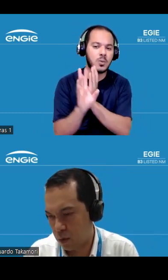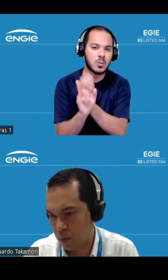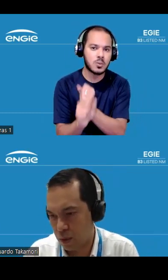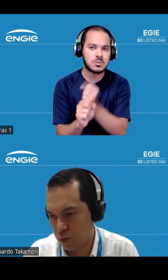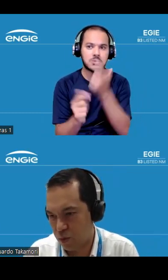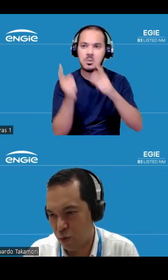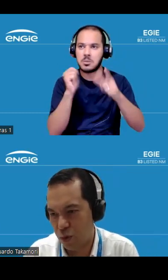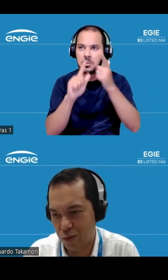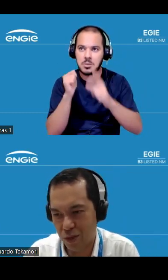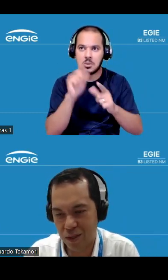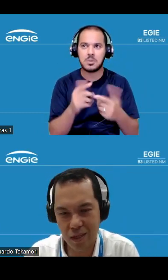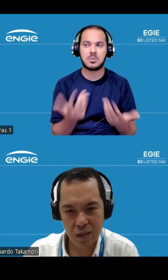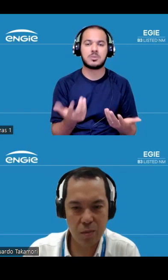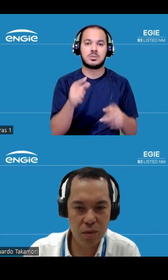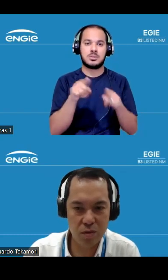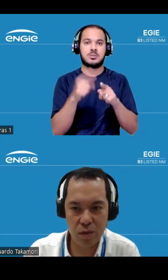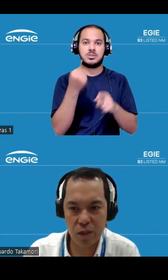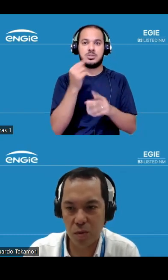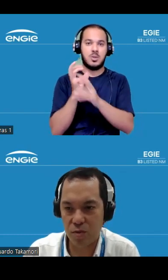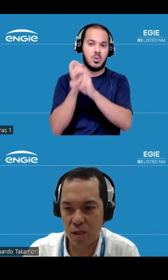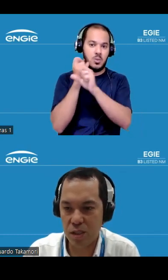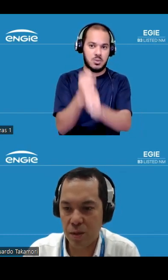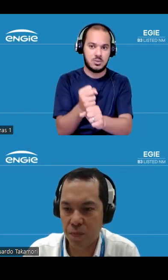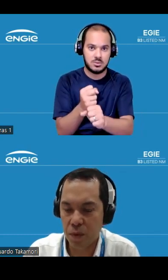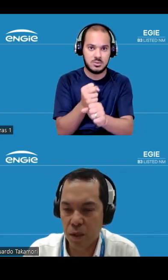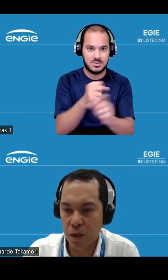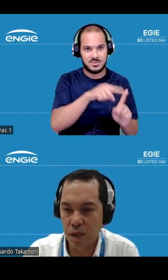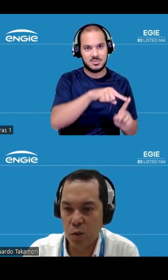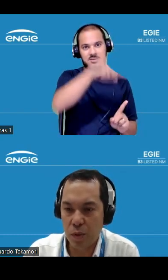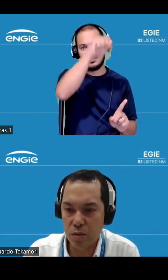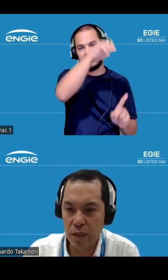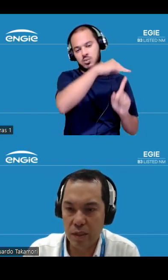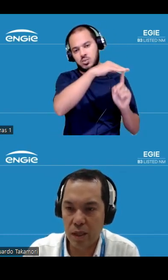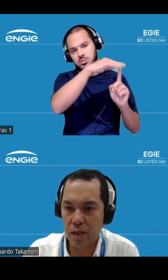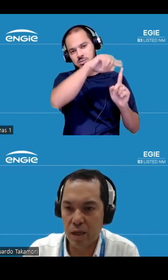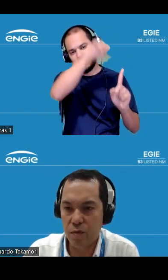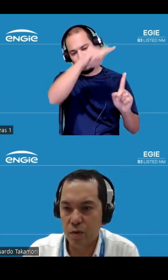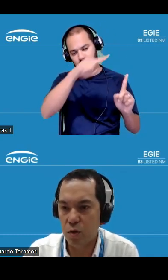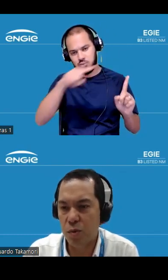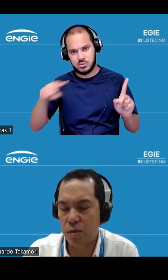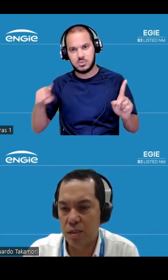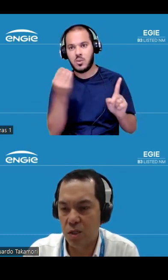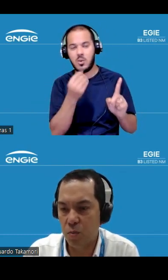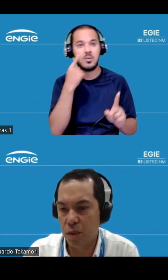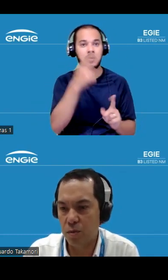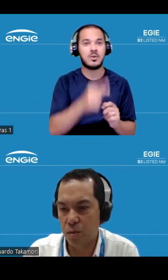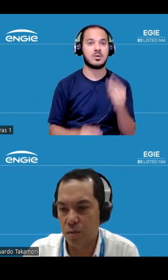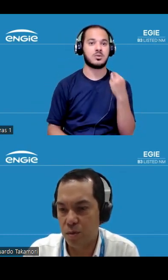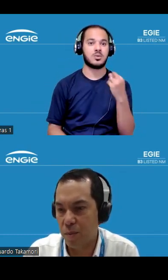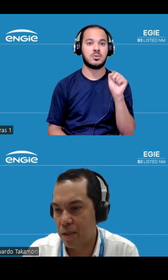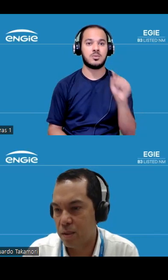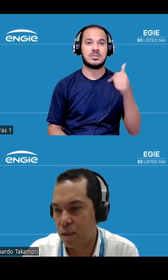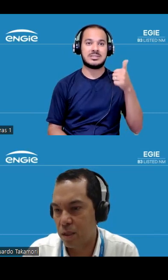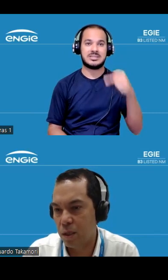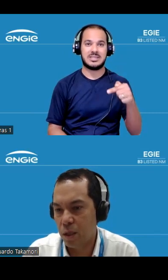lucro líquido da TAG que é atribuível aí de Brasil Energia a receita operacional líquida da TAG foi de 2.17 bi no